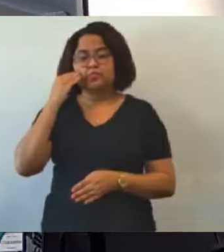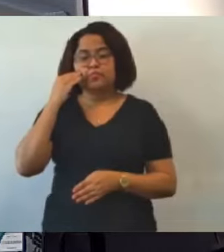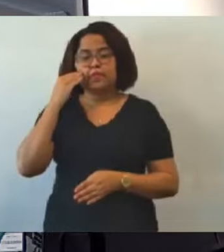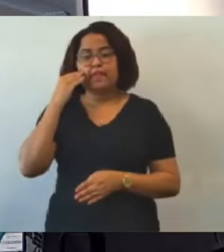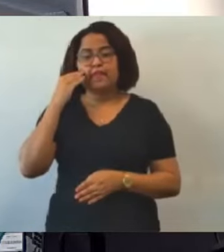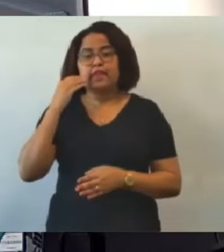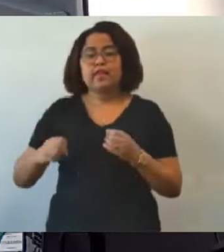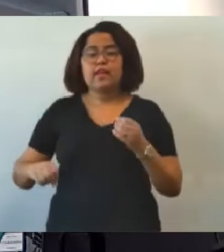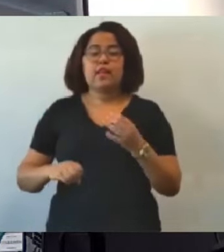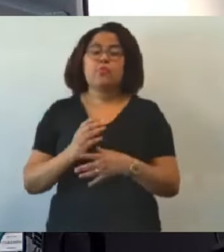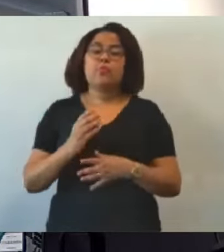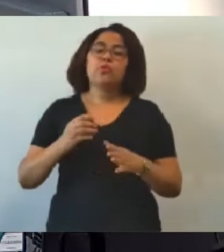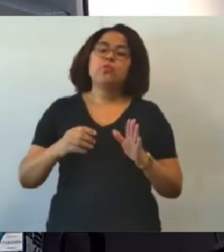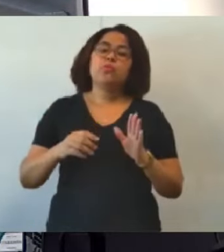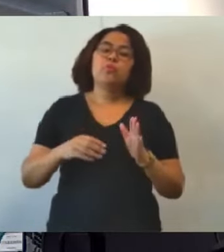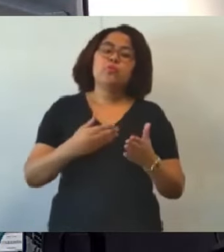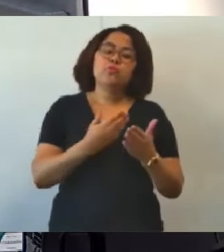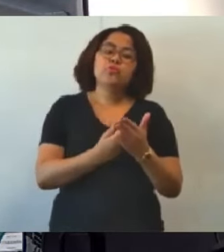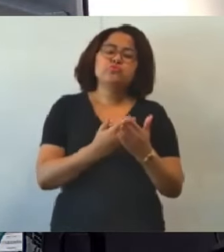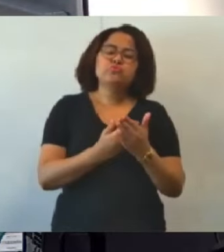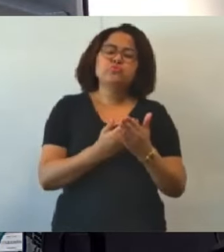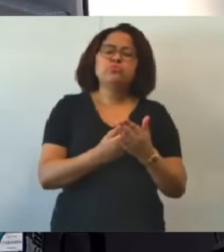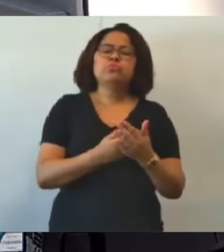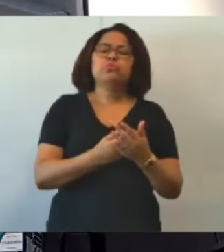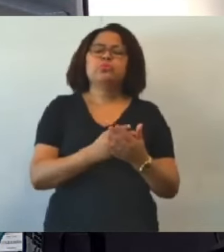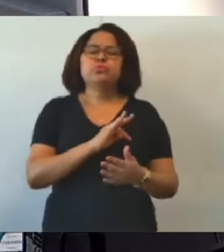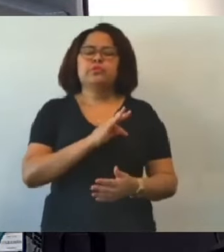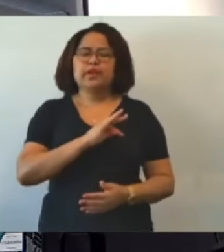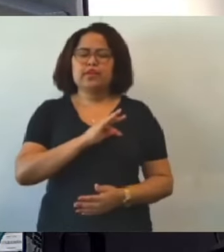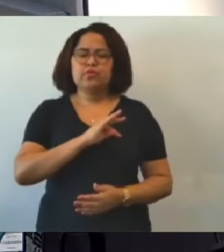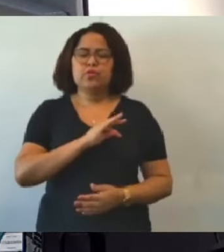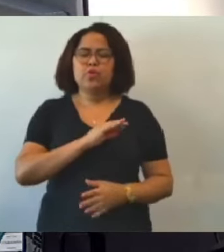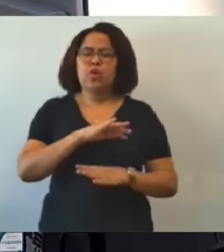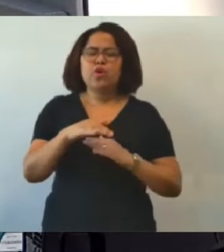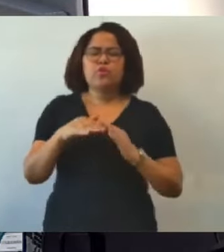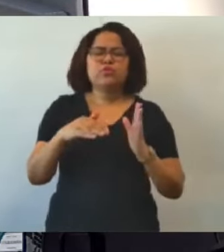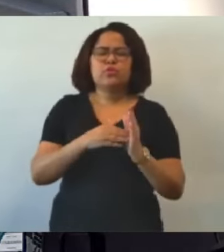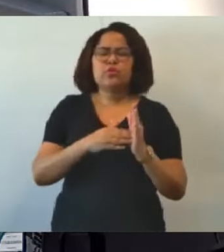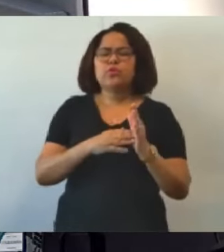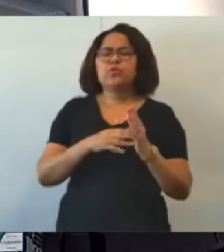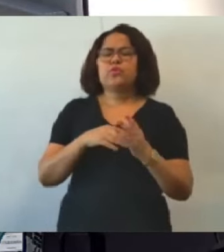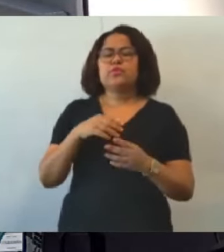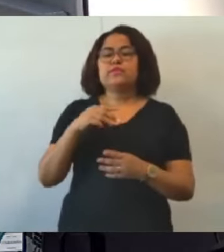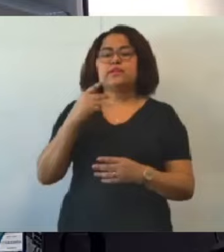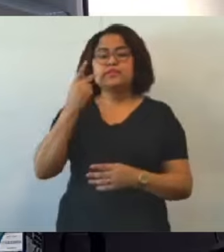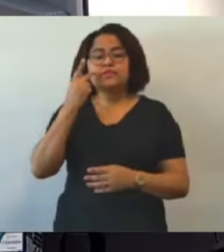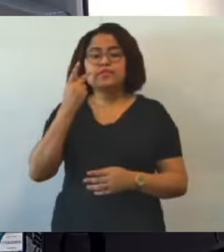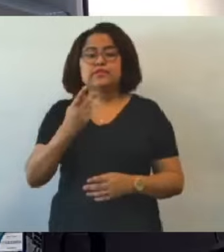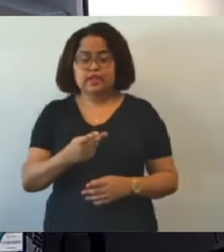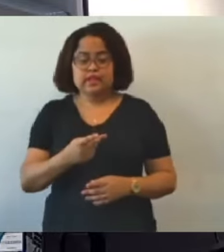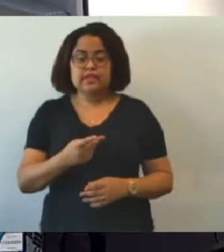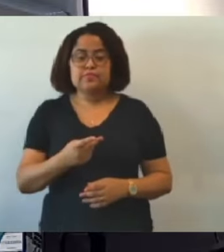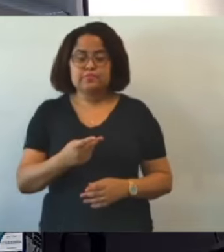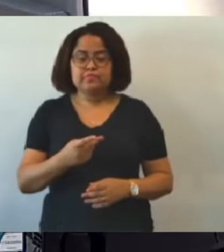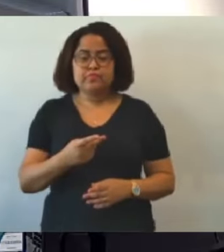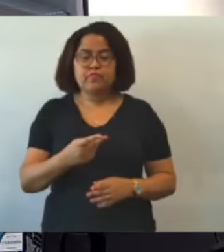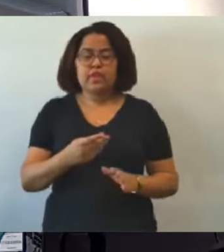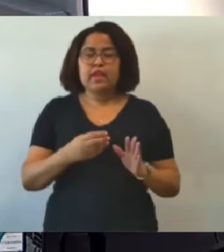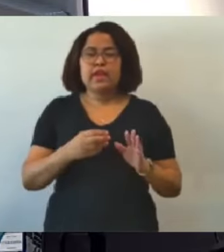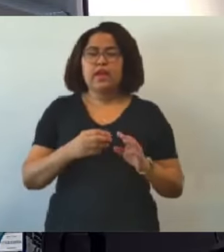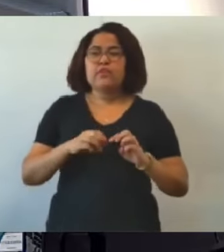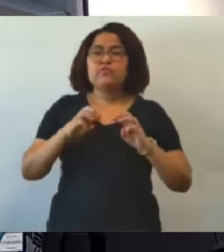Todos esses relatórios, todas as visitas que nós fizemos, os relatórios estão no